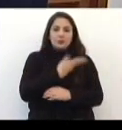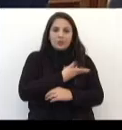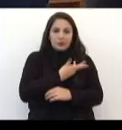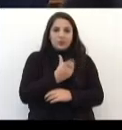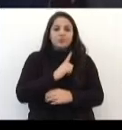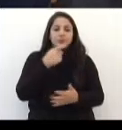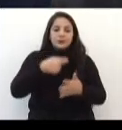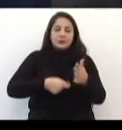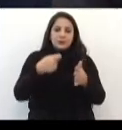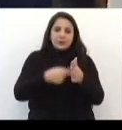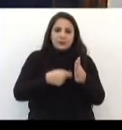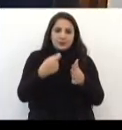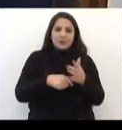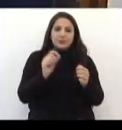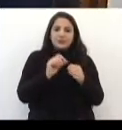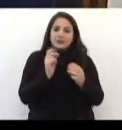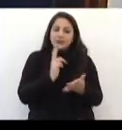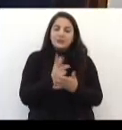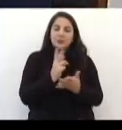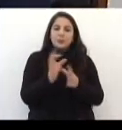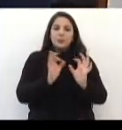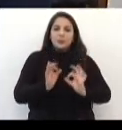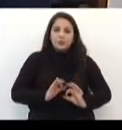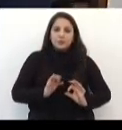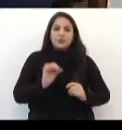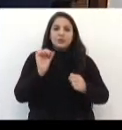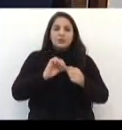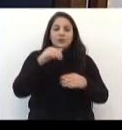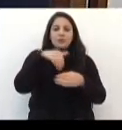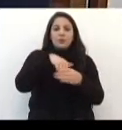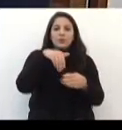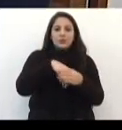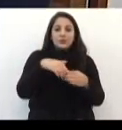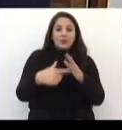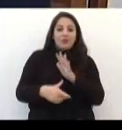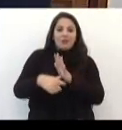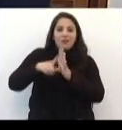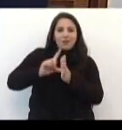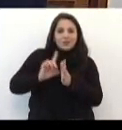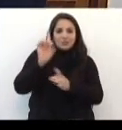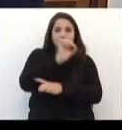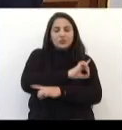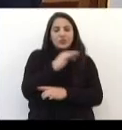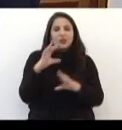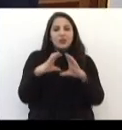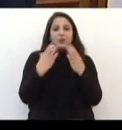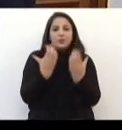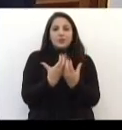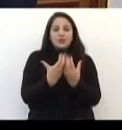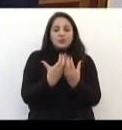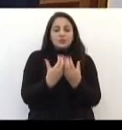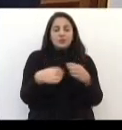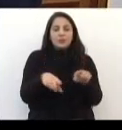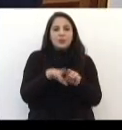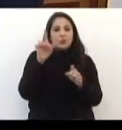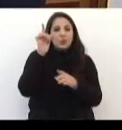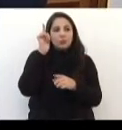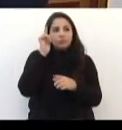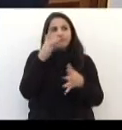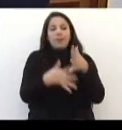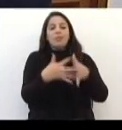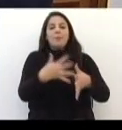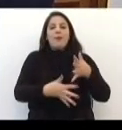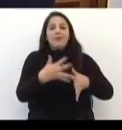primamos por tentar sempre fazer o projeto ser votado antes dessa data para que a comunidade não seja